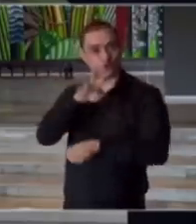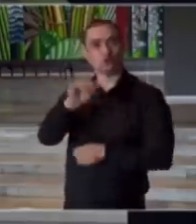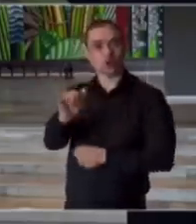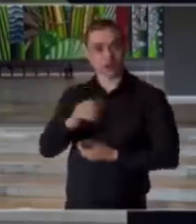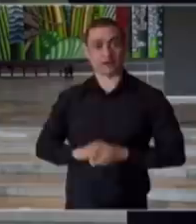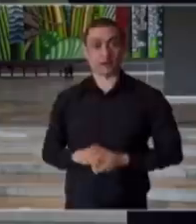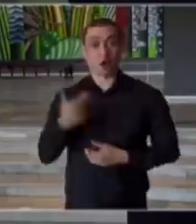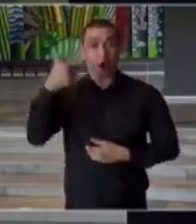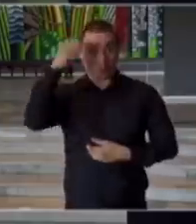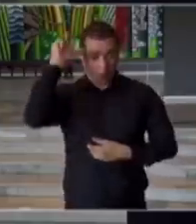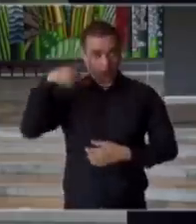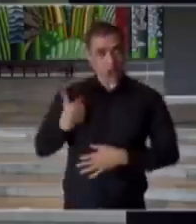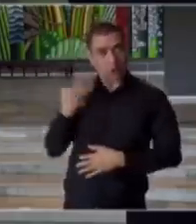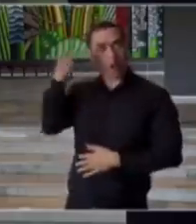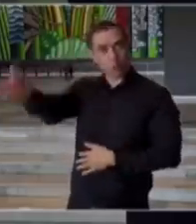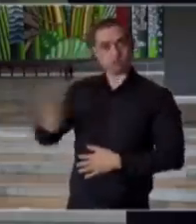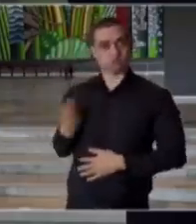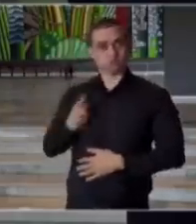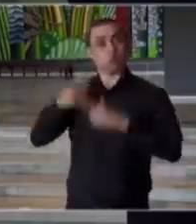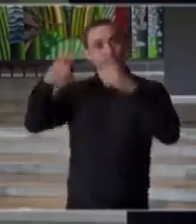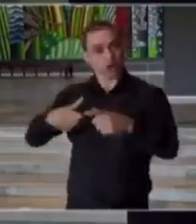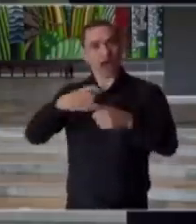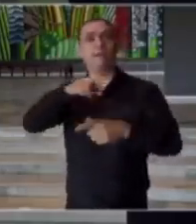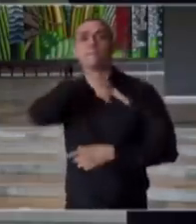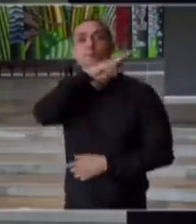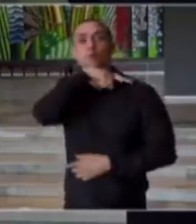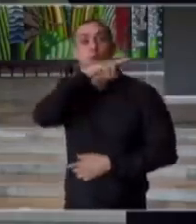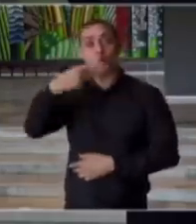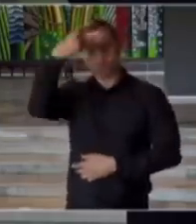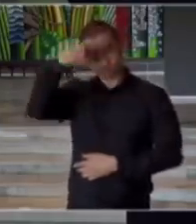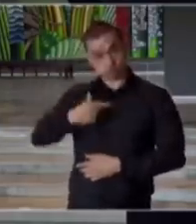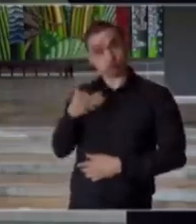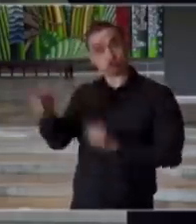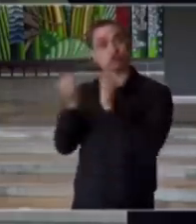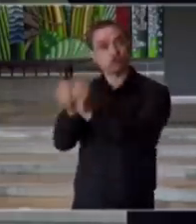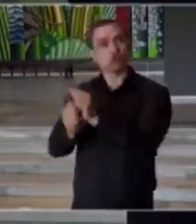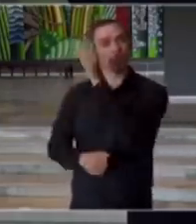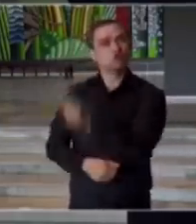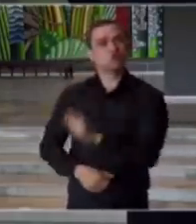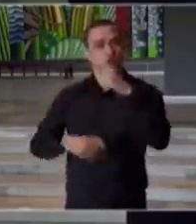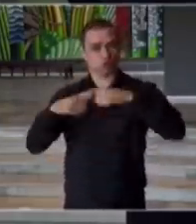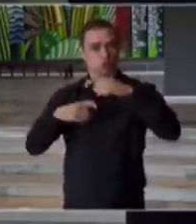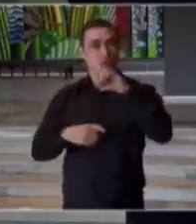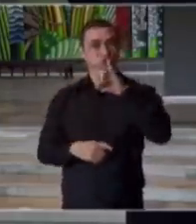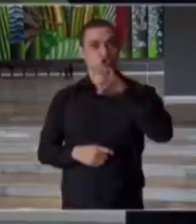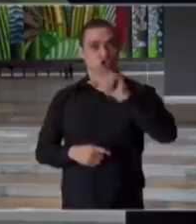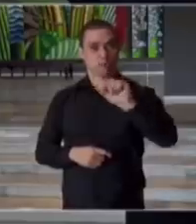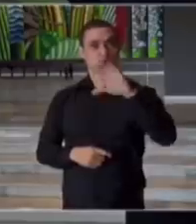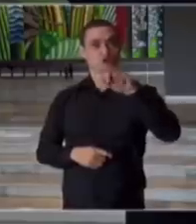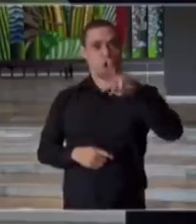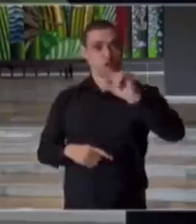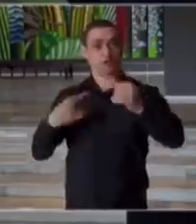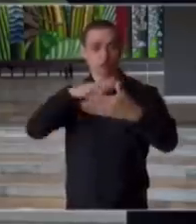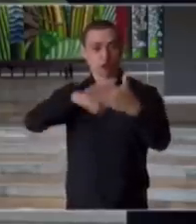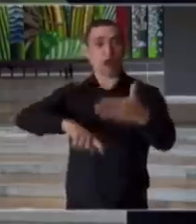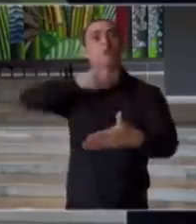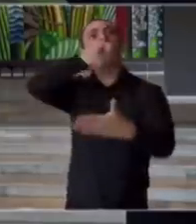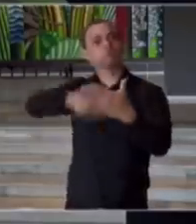Eu ontem fui ao Instituto Butantan pessoalmente e ao lado do doutor Dimas Covas assinei o contrato